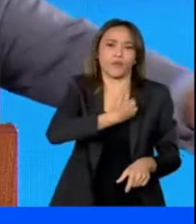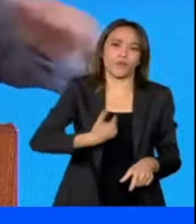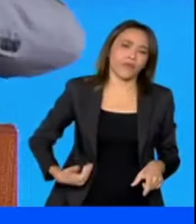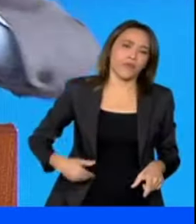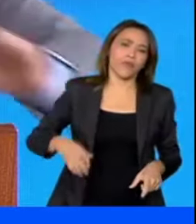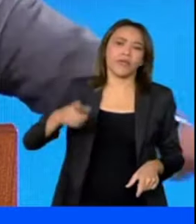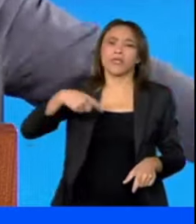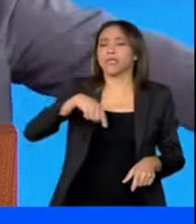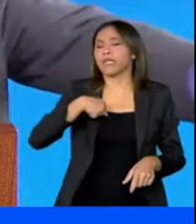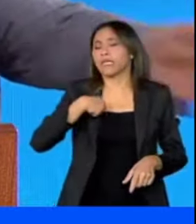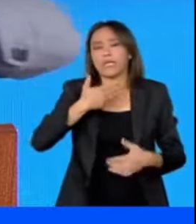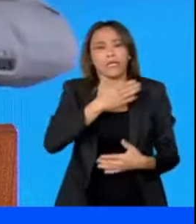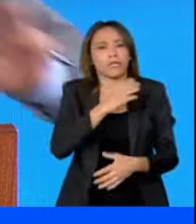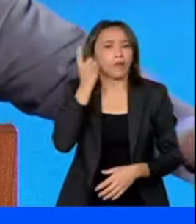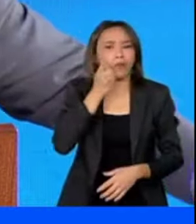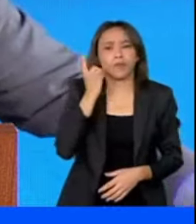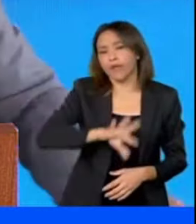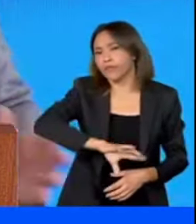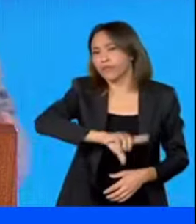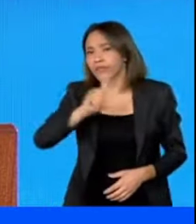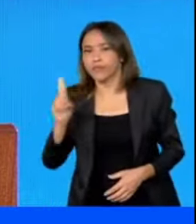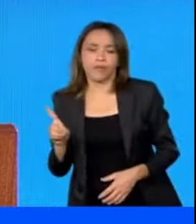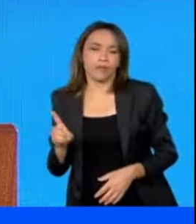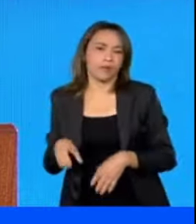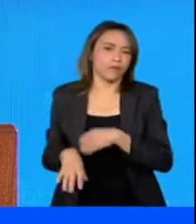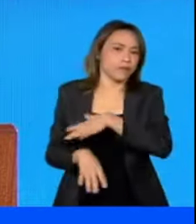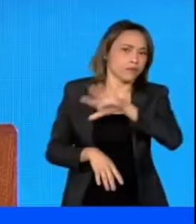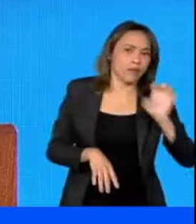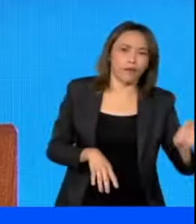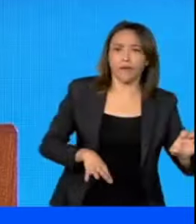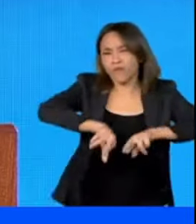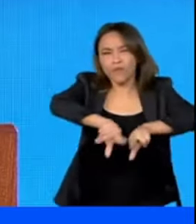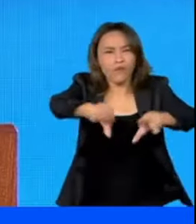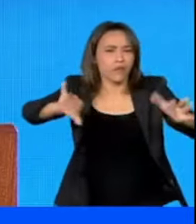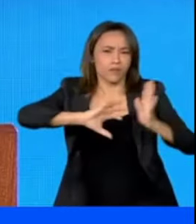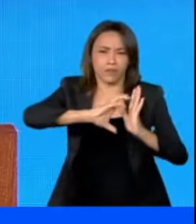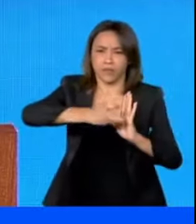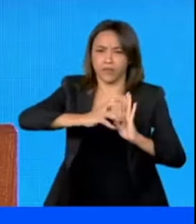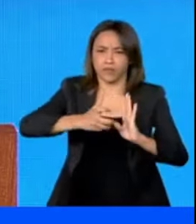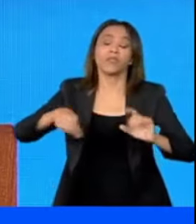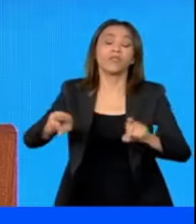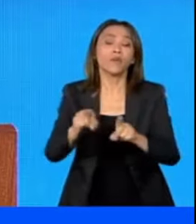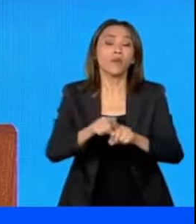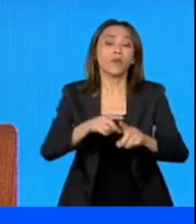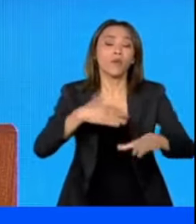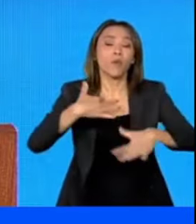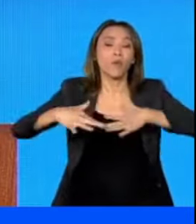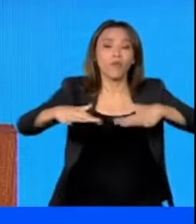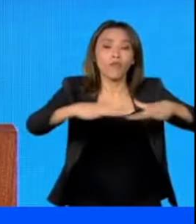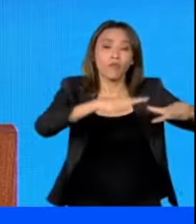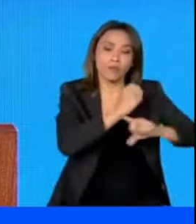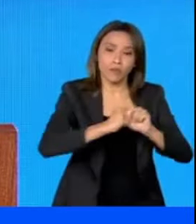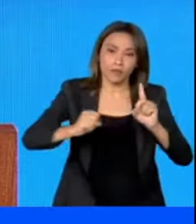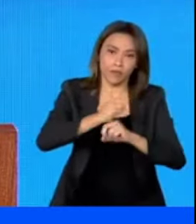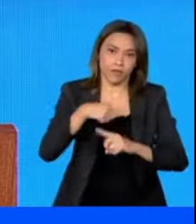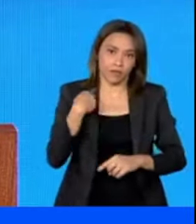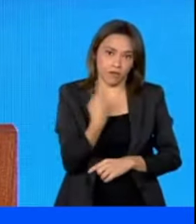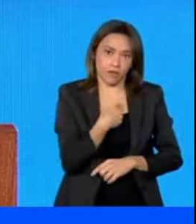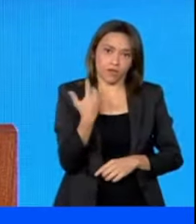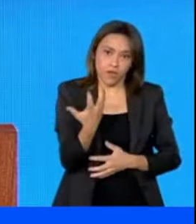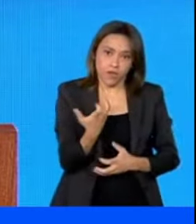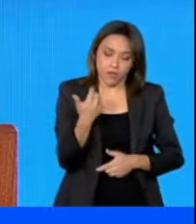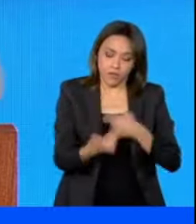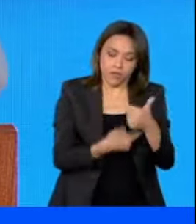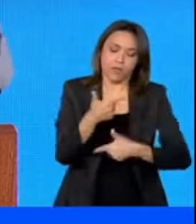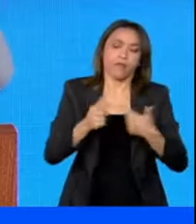de esquerda, direita, progressista, democrata e com movimento social. Nós queremos trabalhar para valorizar e a gente